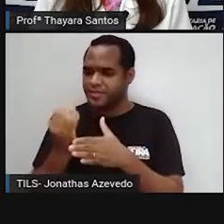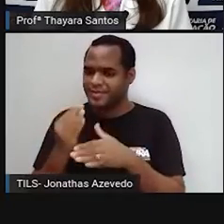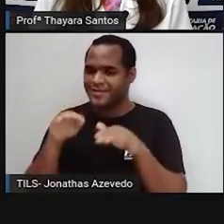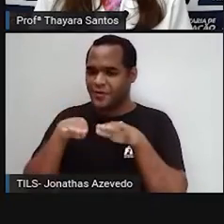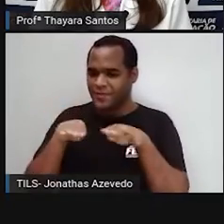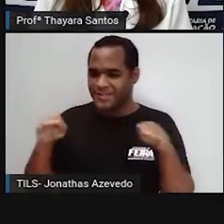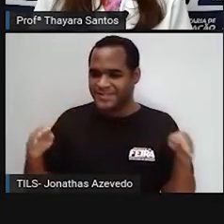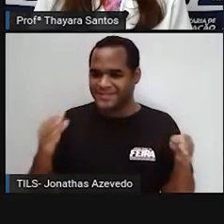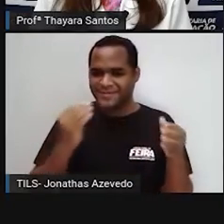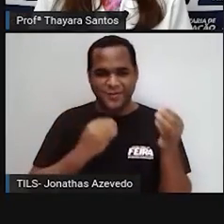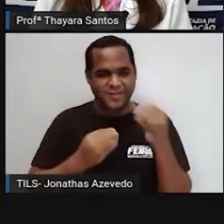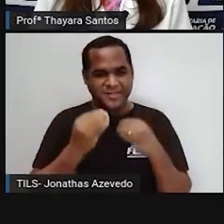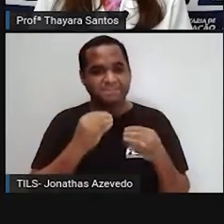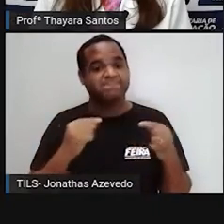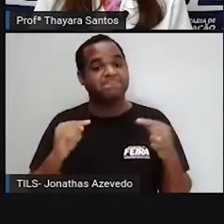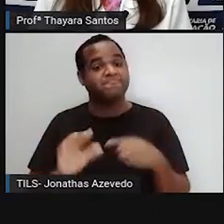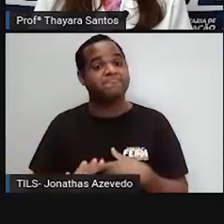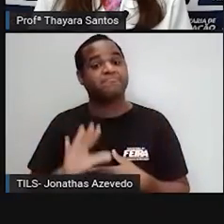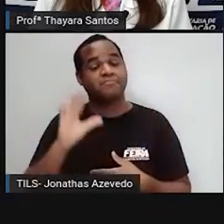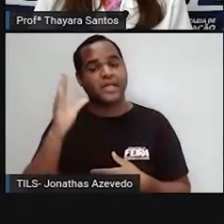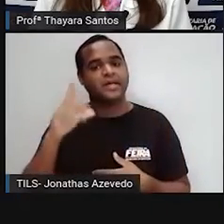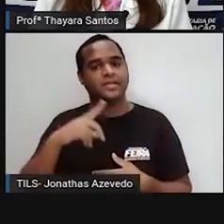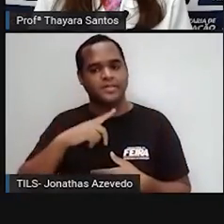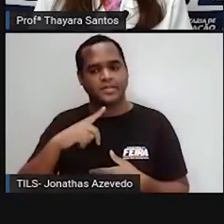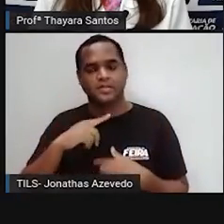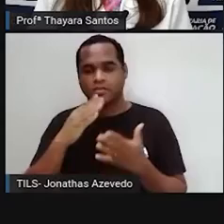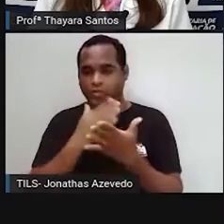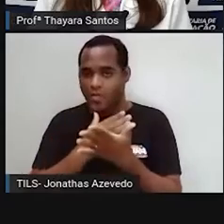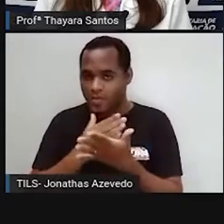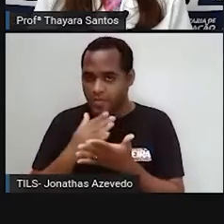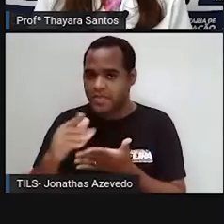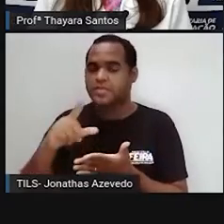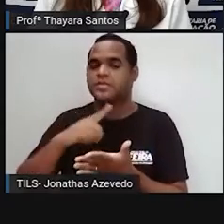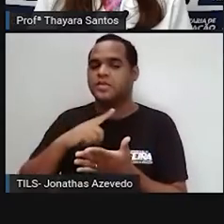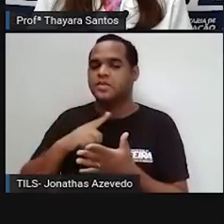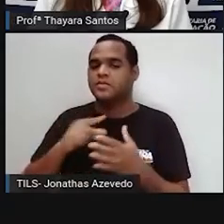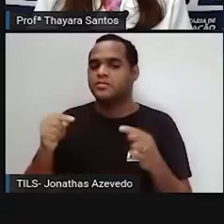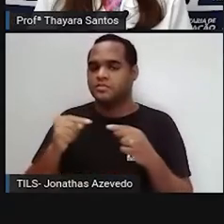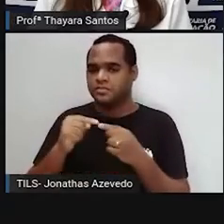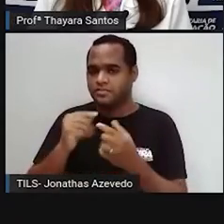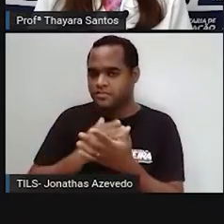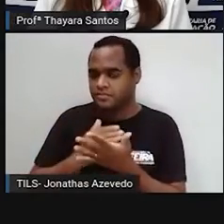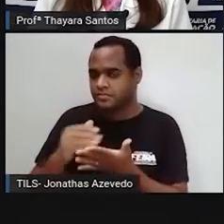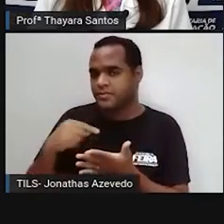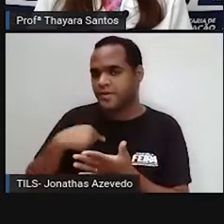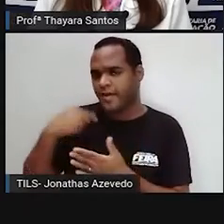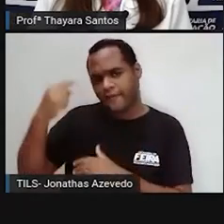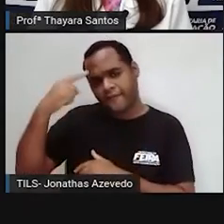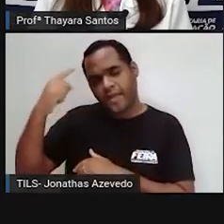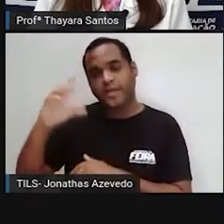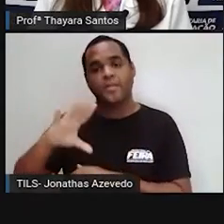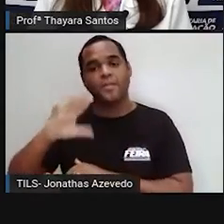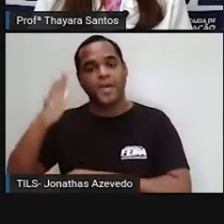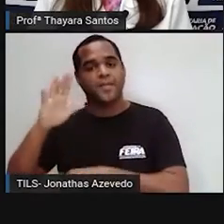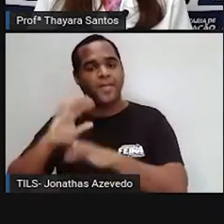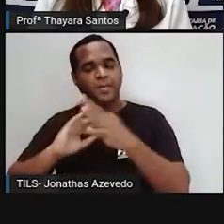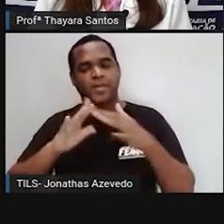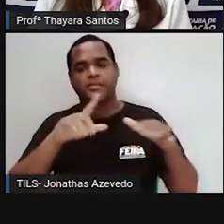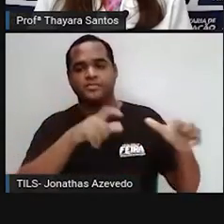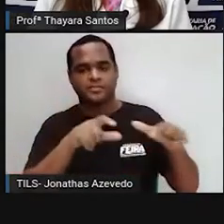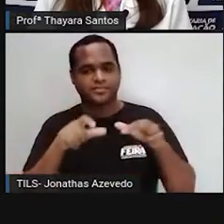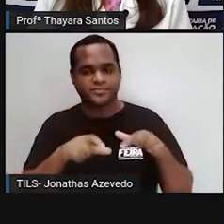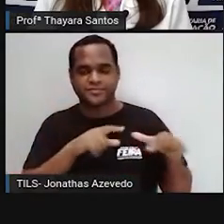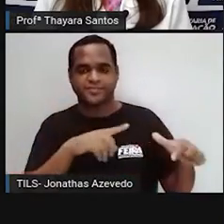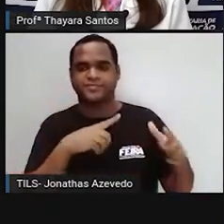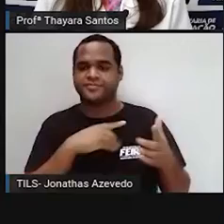Então, isso pode impactar. Já começou a ser impactado. A gente já vê isso acontecendo em alguns locais, né? E